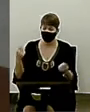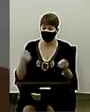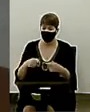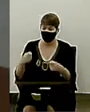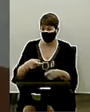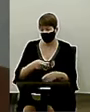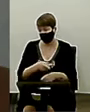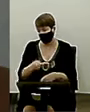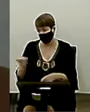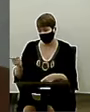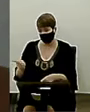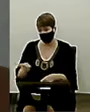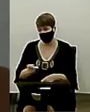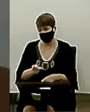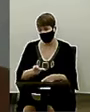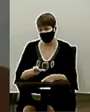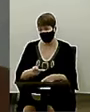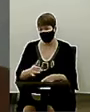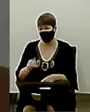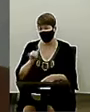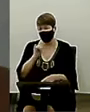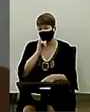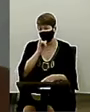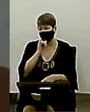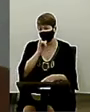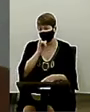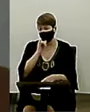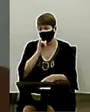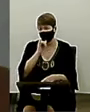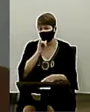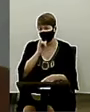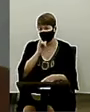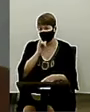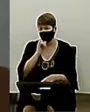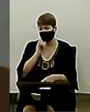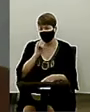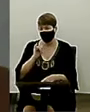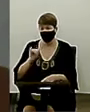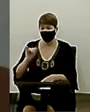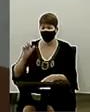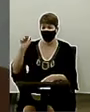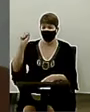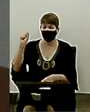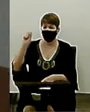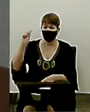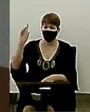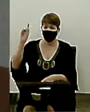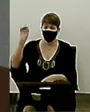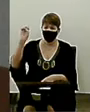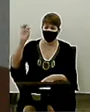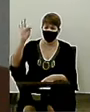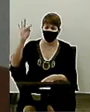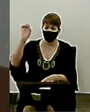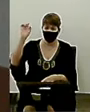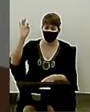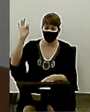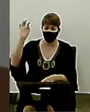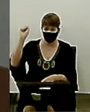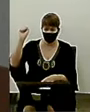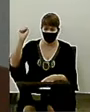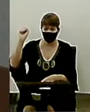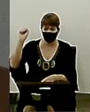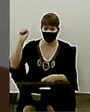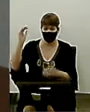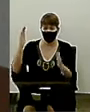áreas. Por exemplo, eu não fui no sudeste goiano, onde, por exemplo, nós temos a igreja de Goiandira, que é uma das mais antigas de